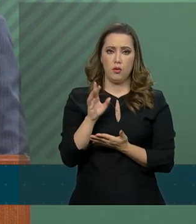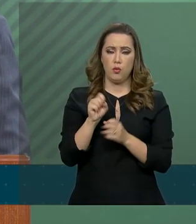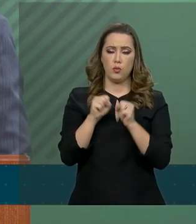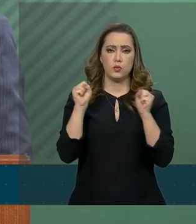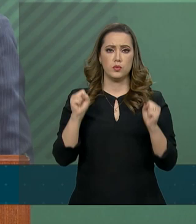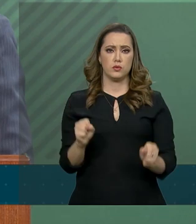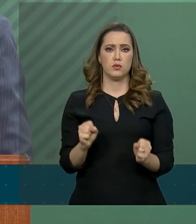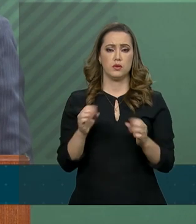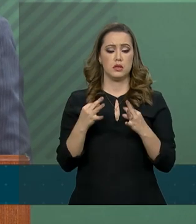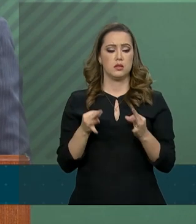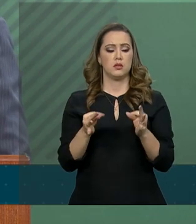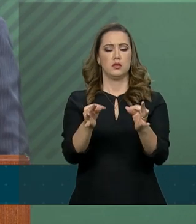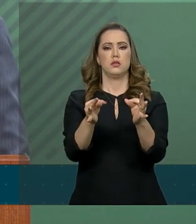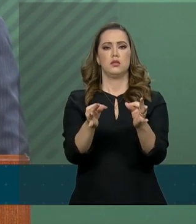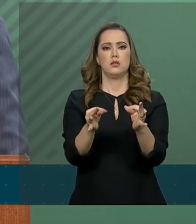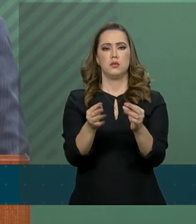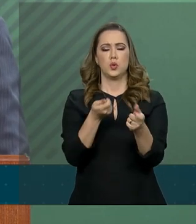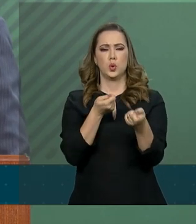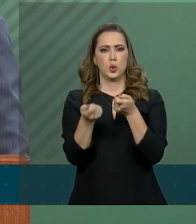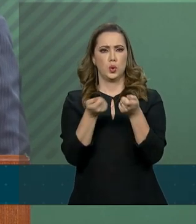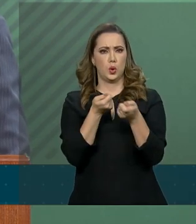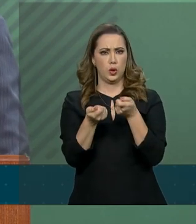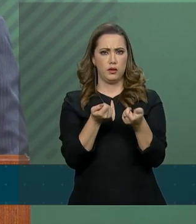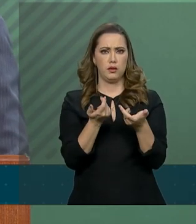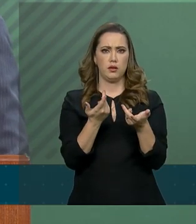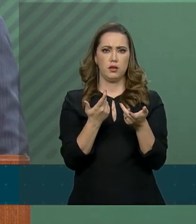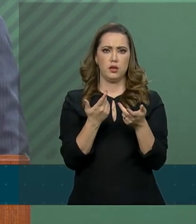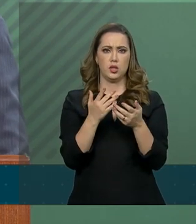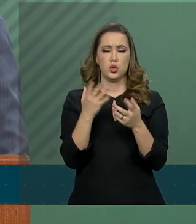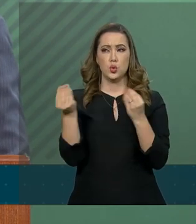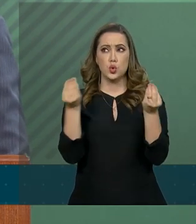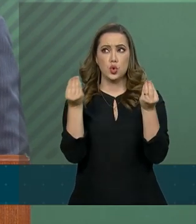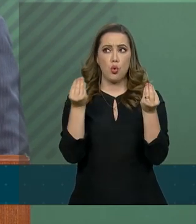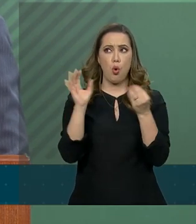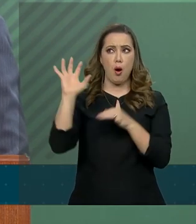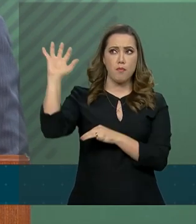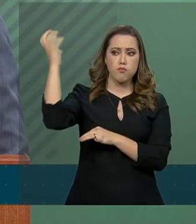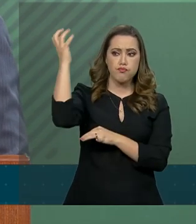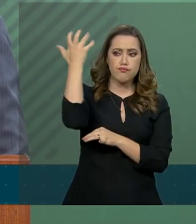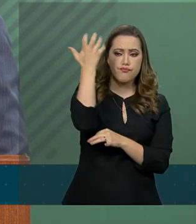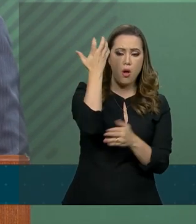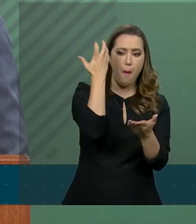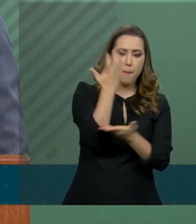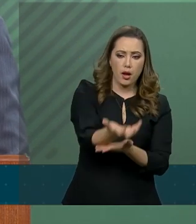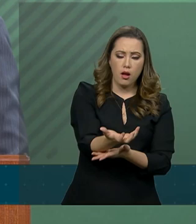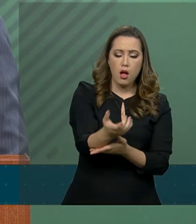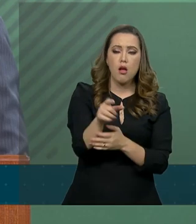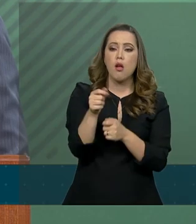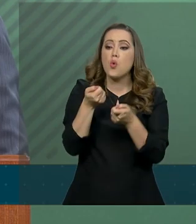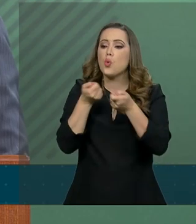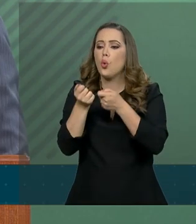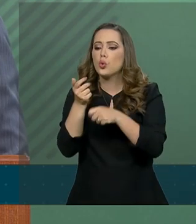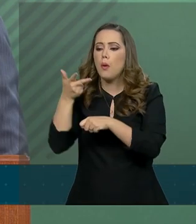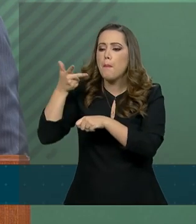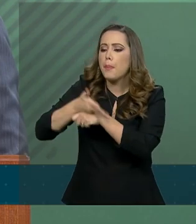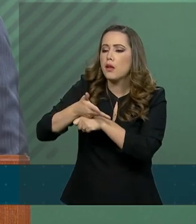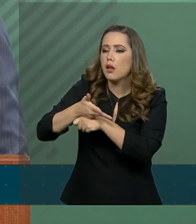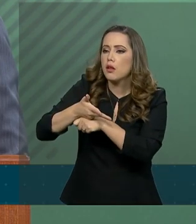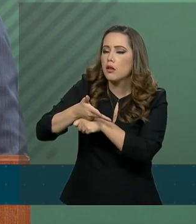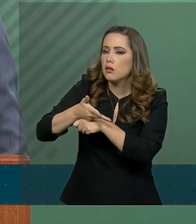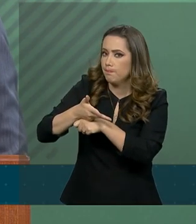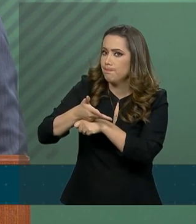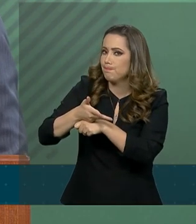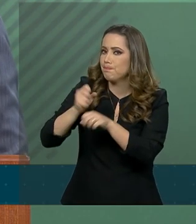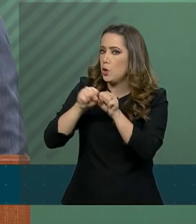sistema de alta tecnologia para o monitoramento do desmatamento da Amazônia e outras atividades ilegais. Esse